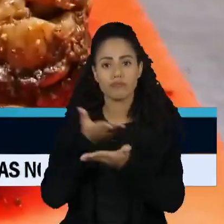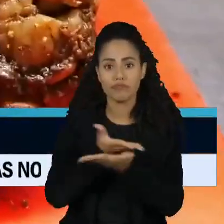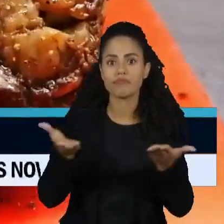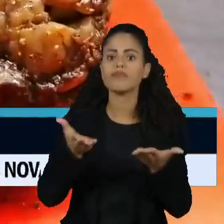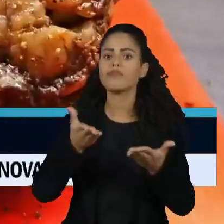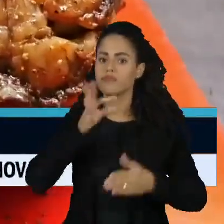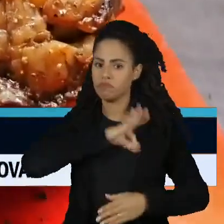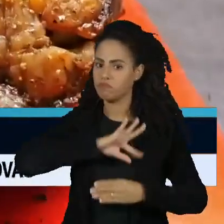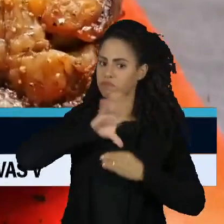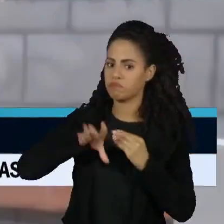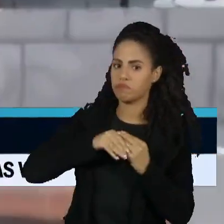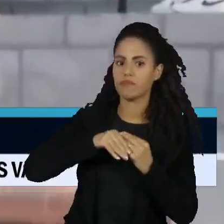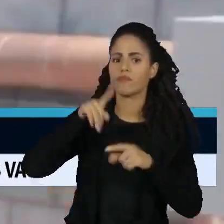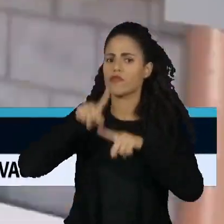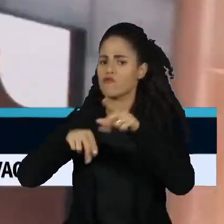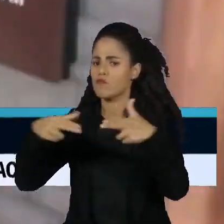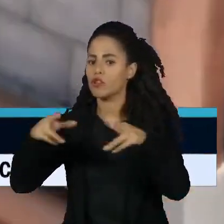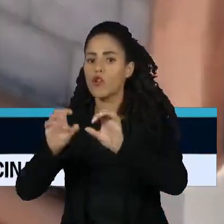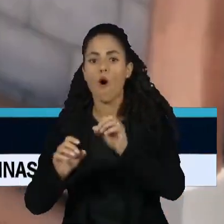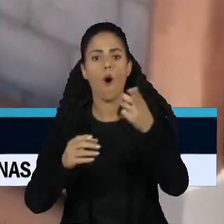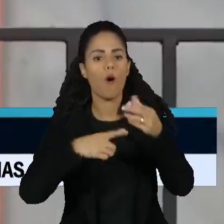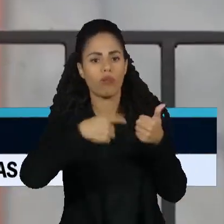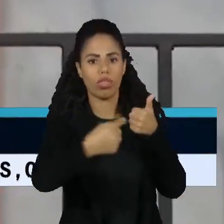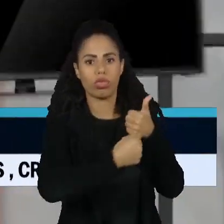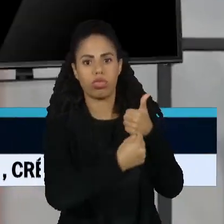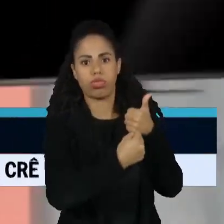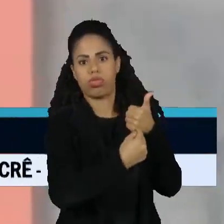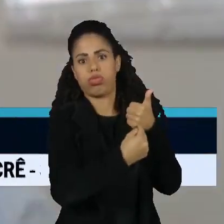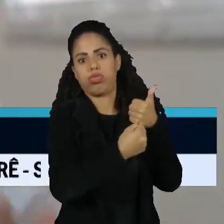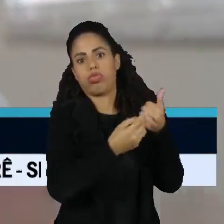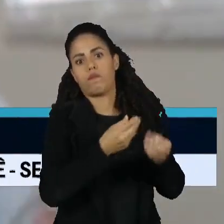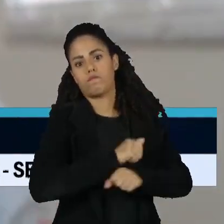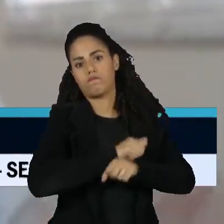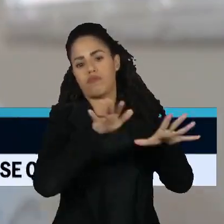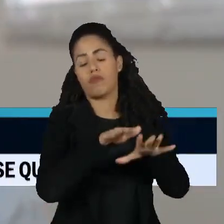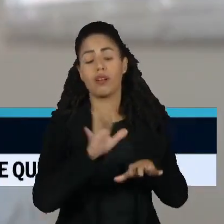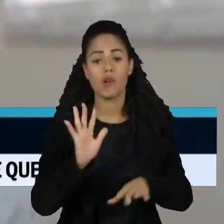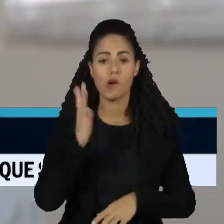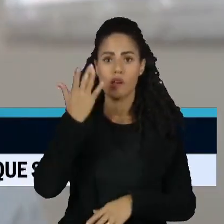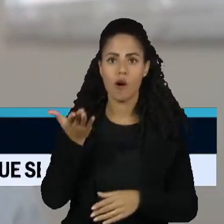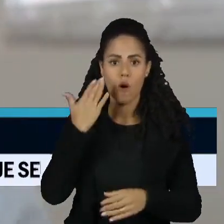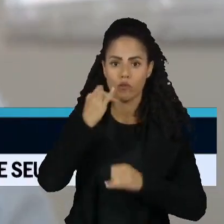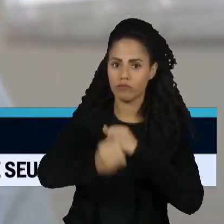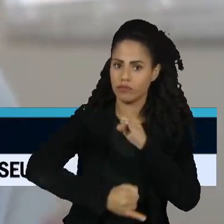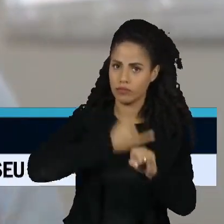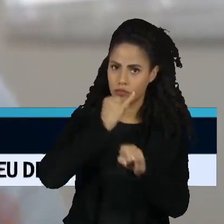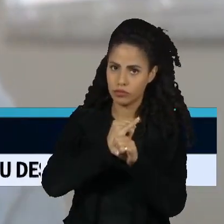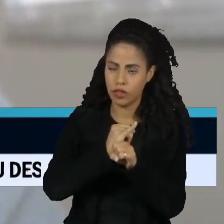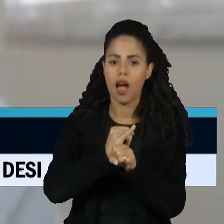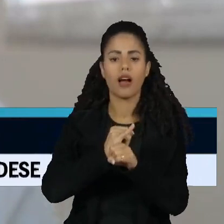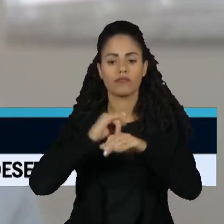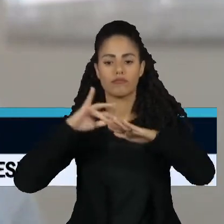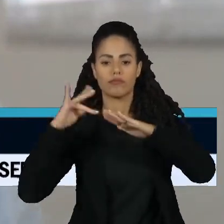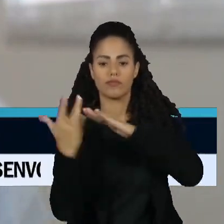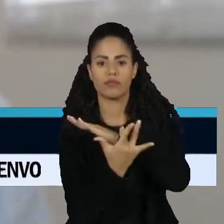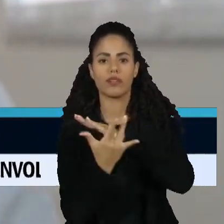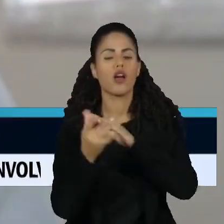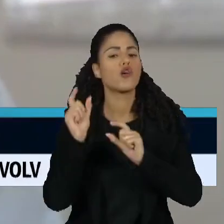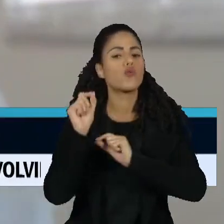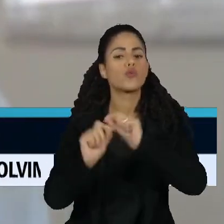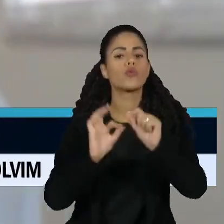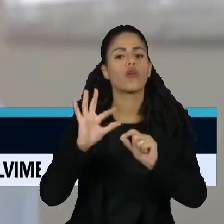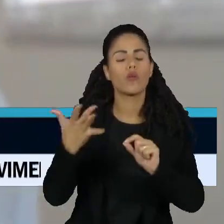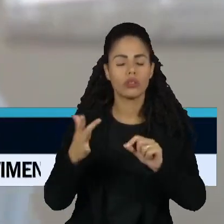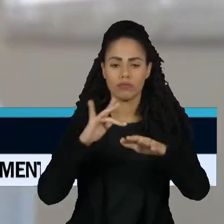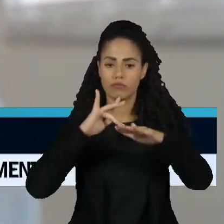lucro, seja um produto ou uma curtida, um compartilhamento. As redes sociais morreram. Mas quando eu digo morreram, morreram